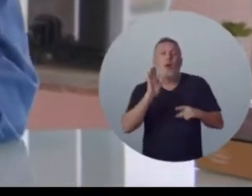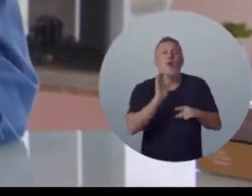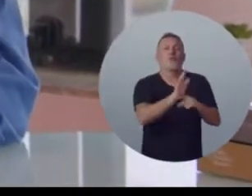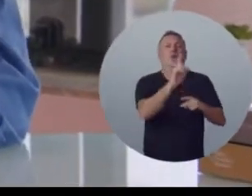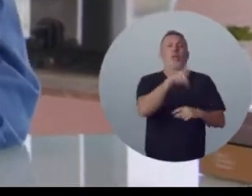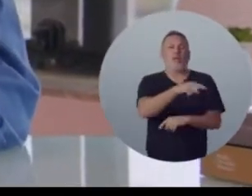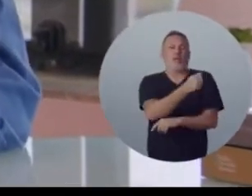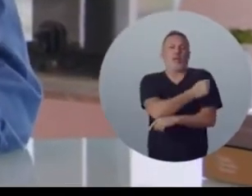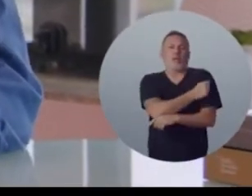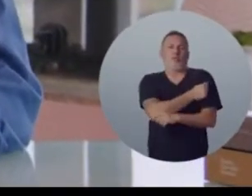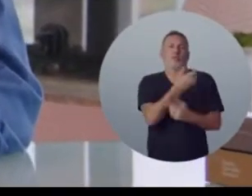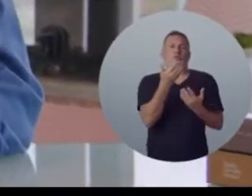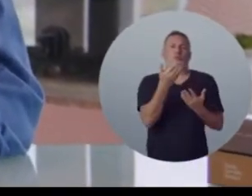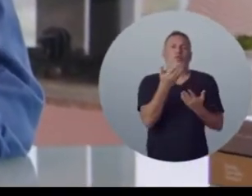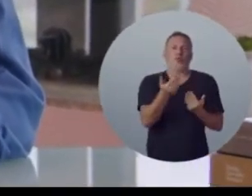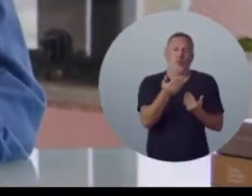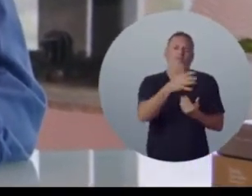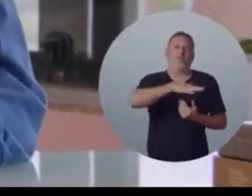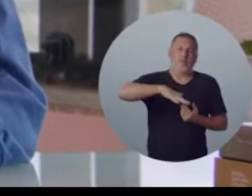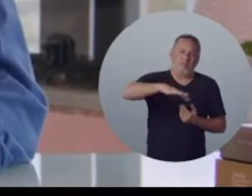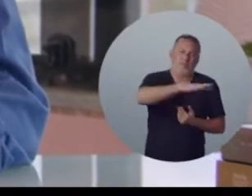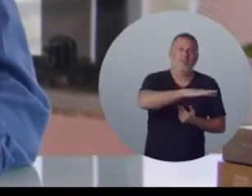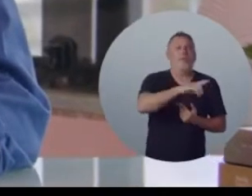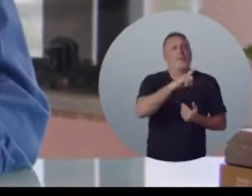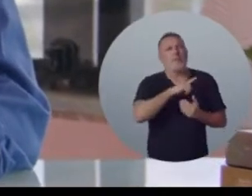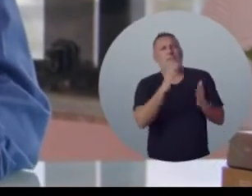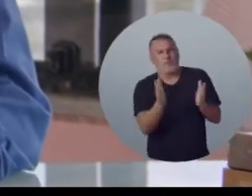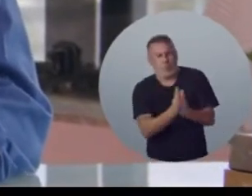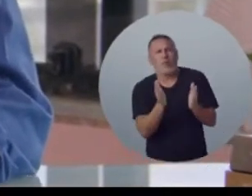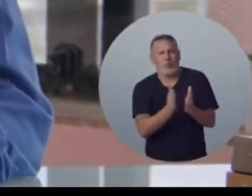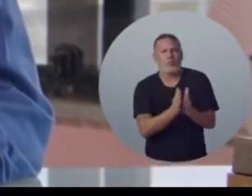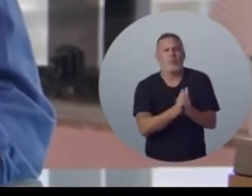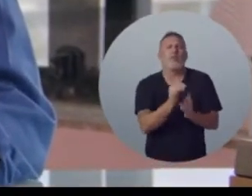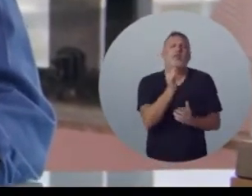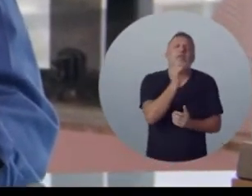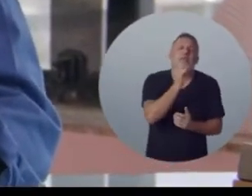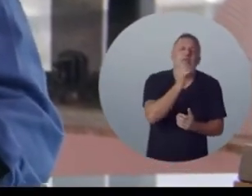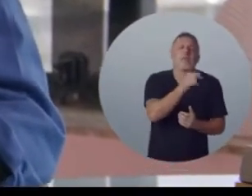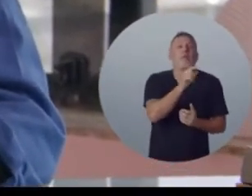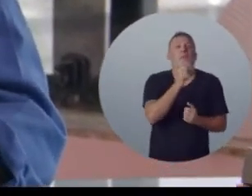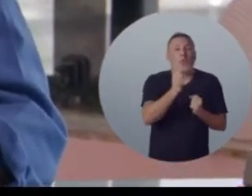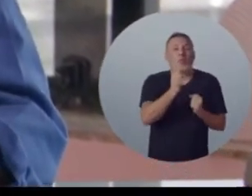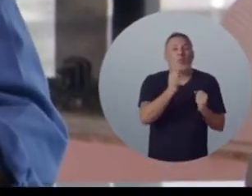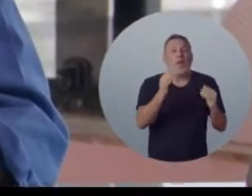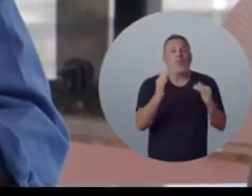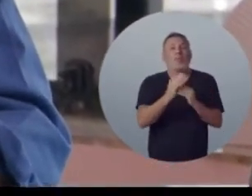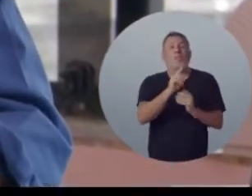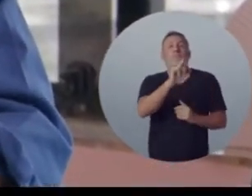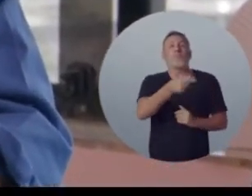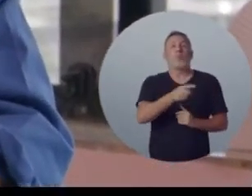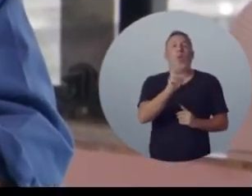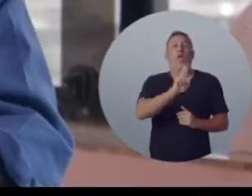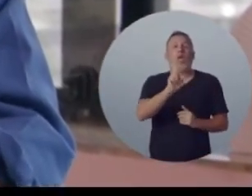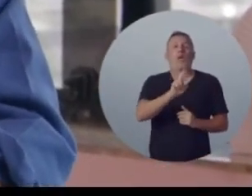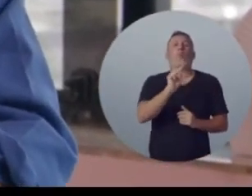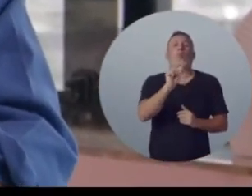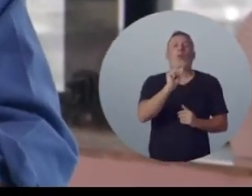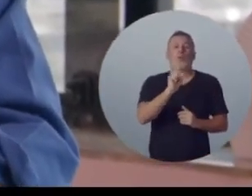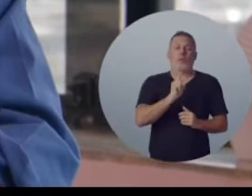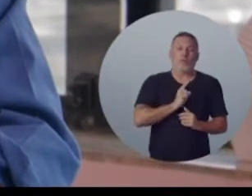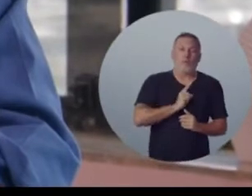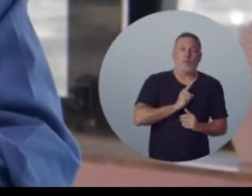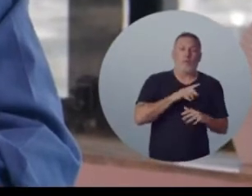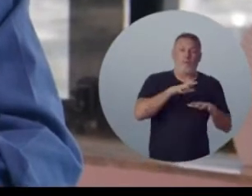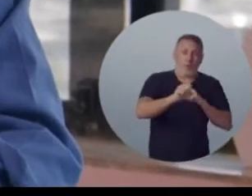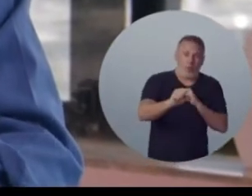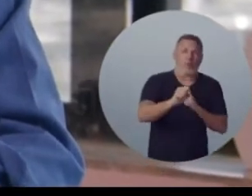que vai dar ajuda financeira aos estudantes em situação de vulnerabilidade. Esses jovens poderão receber até mil